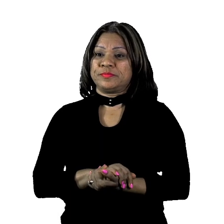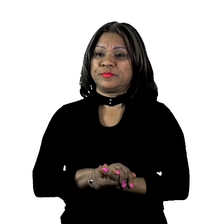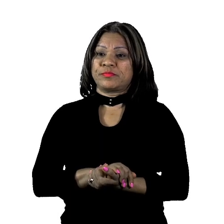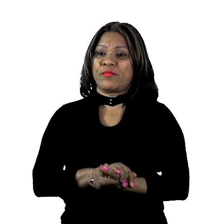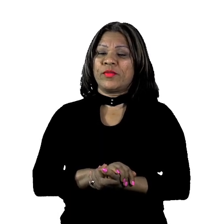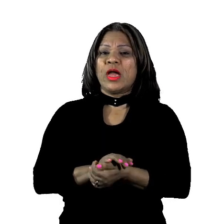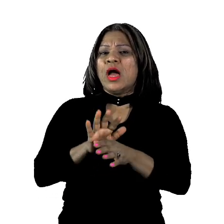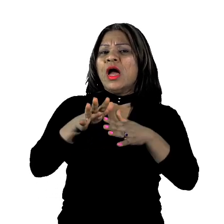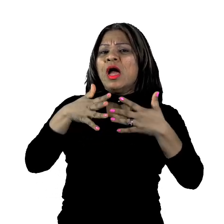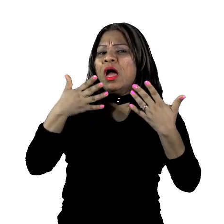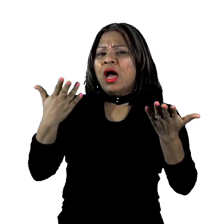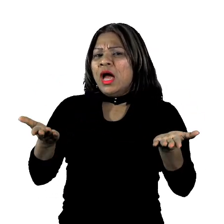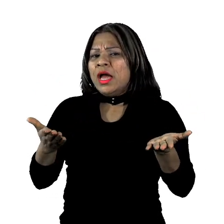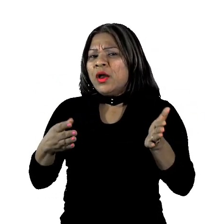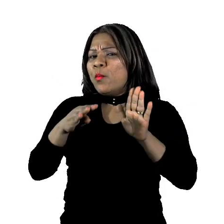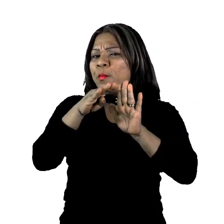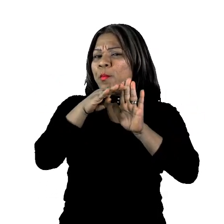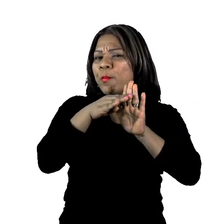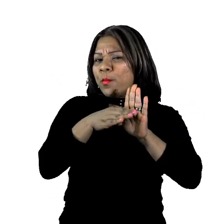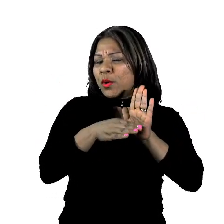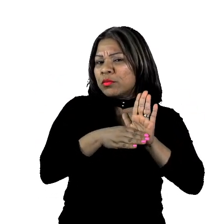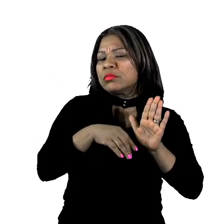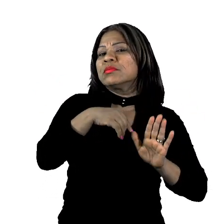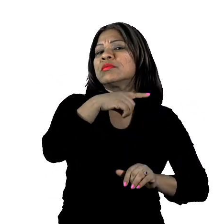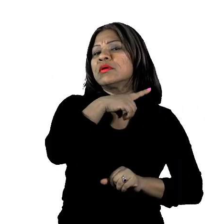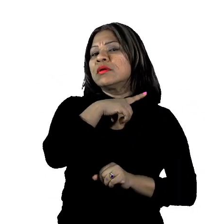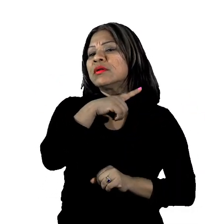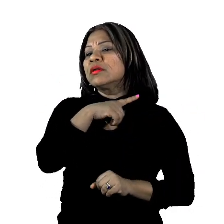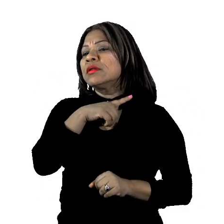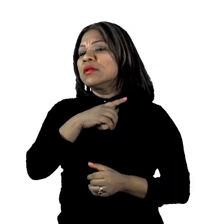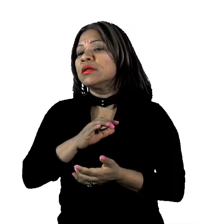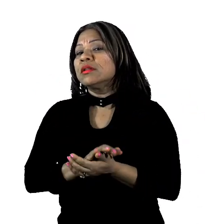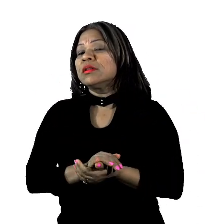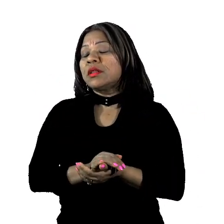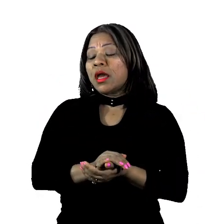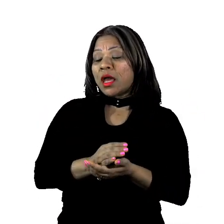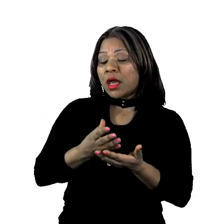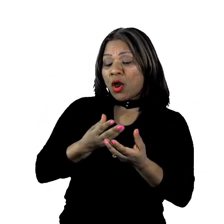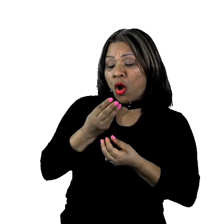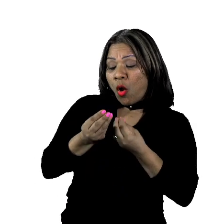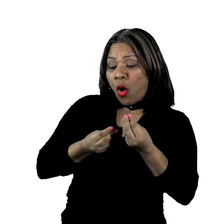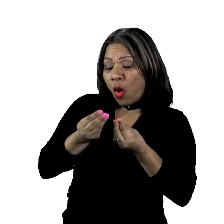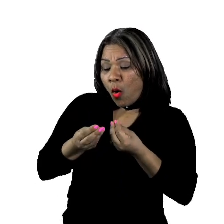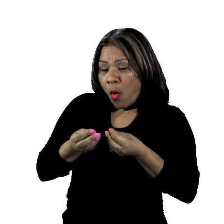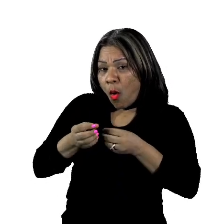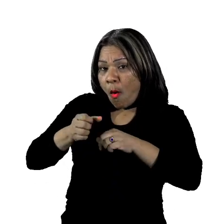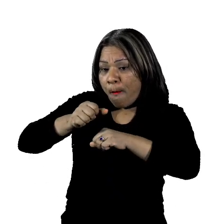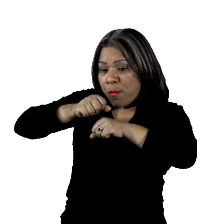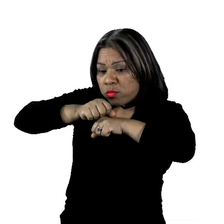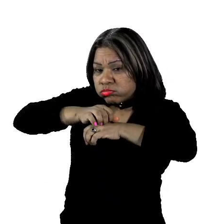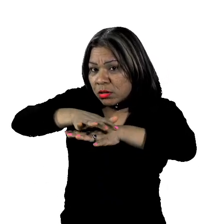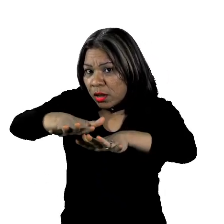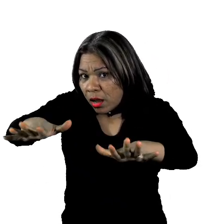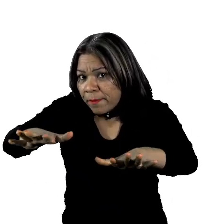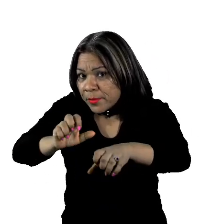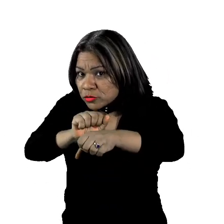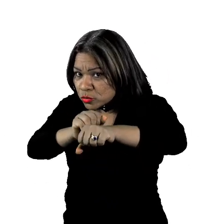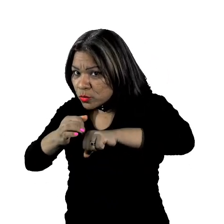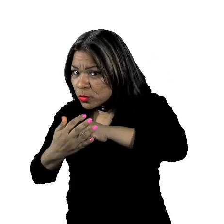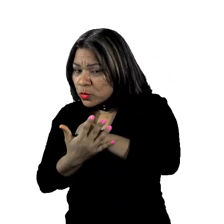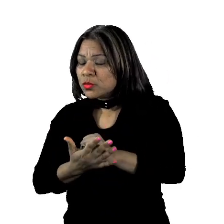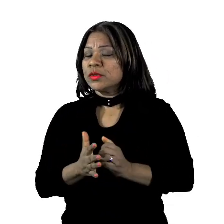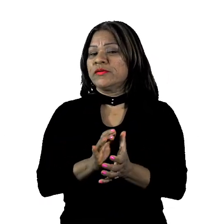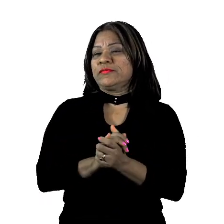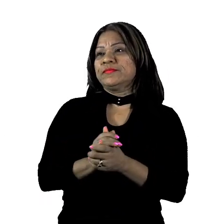alternativa temos um modo de transmissão do coronavírus? Eu quero